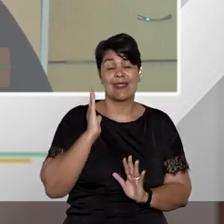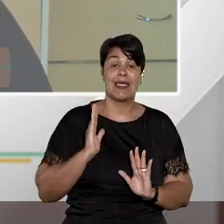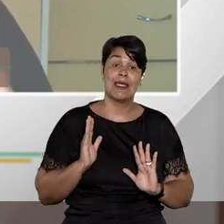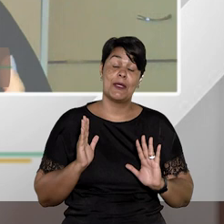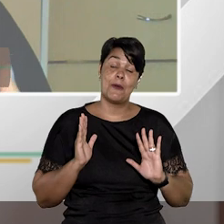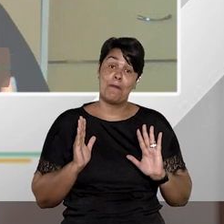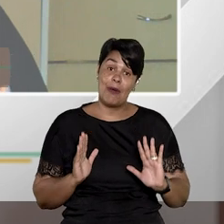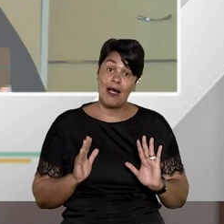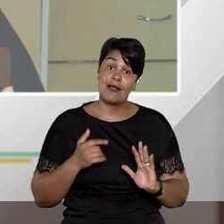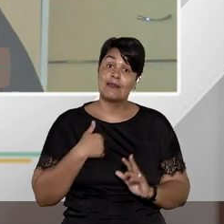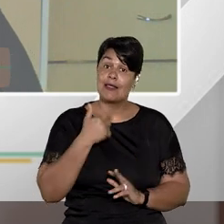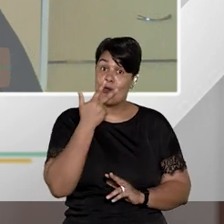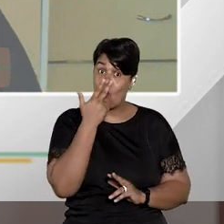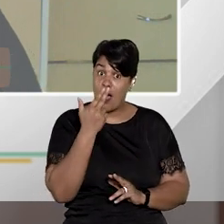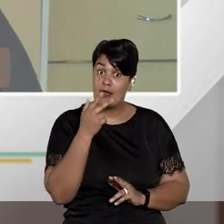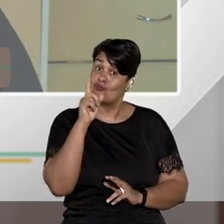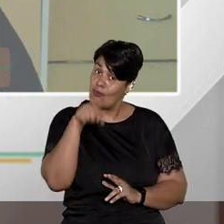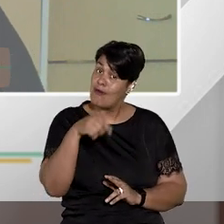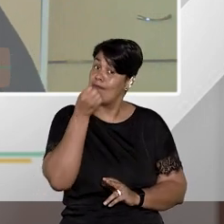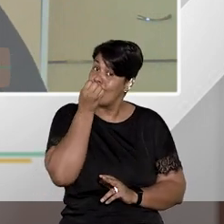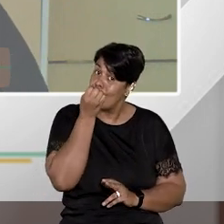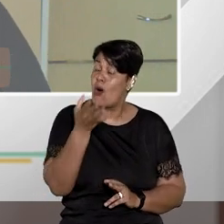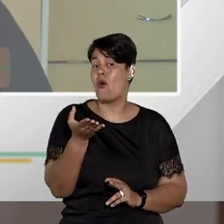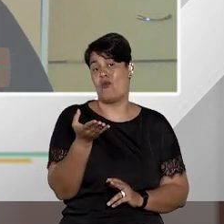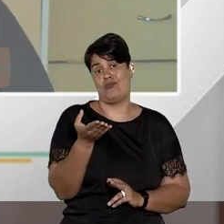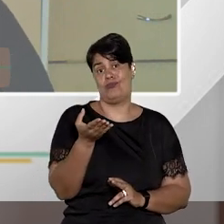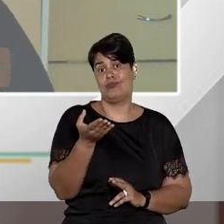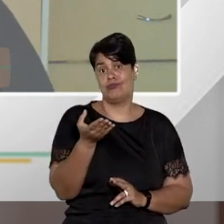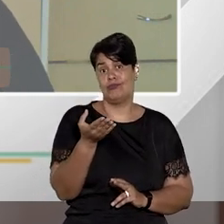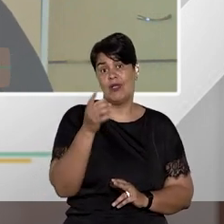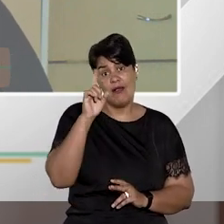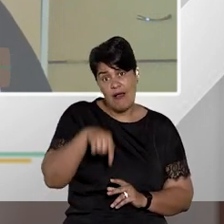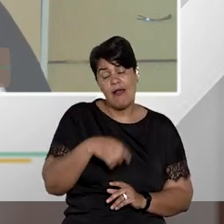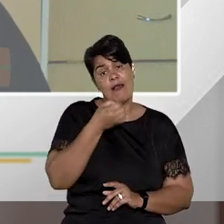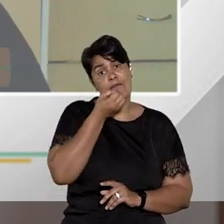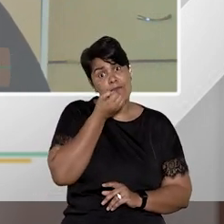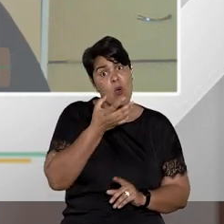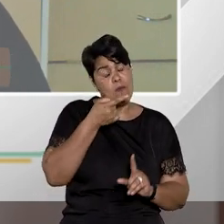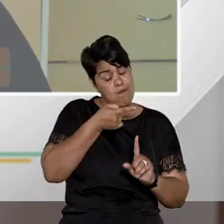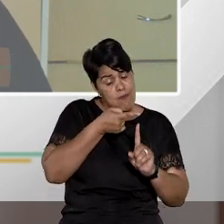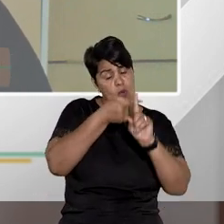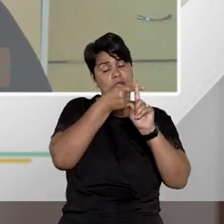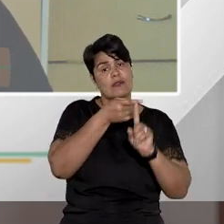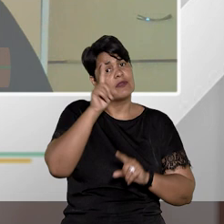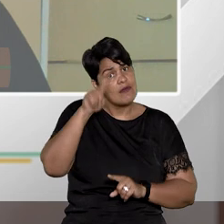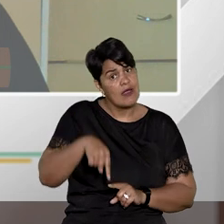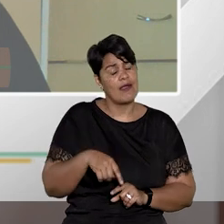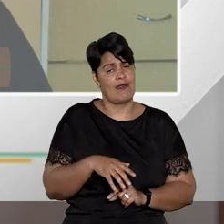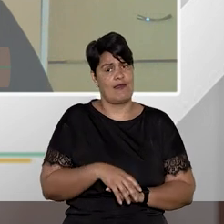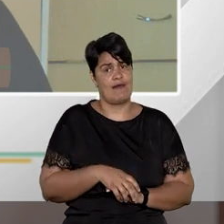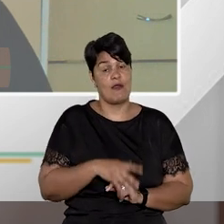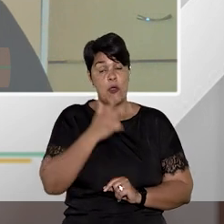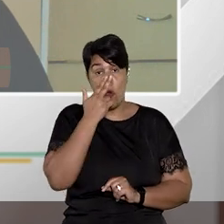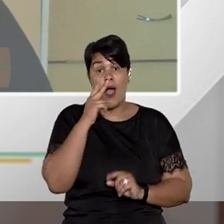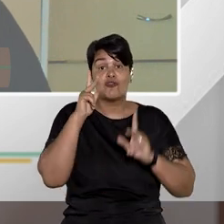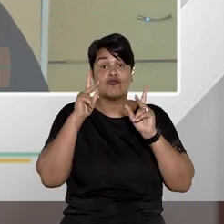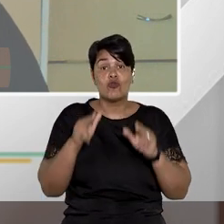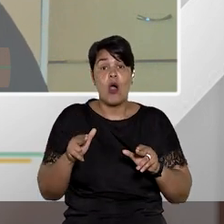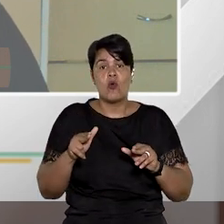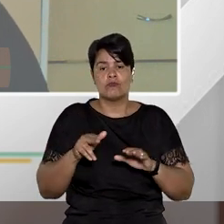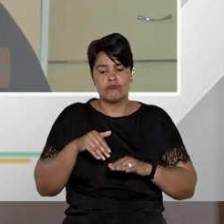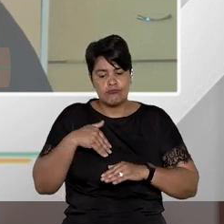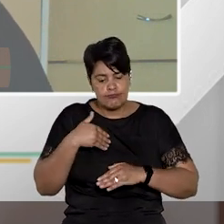eu vejo isso de forma salutar de forma positiva eu acredito que isso é um passo